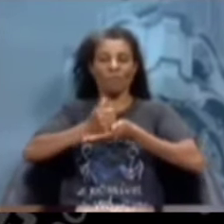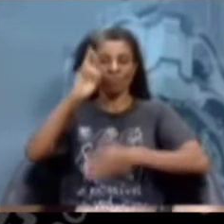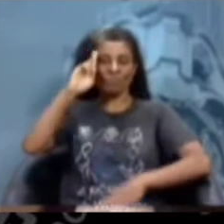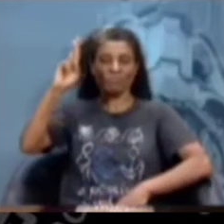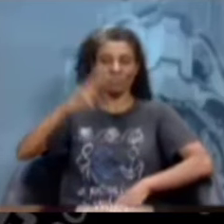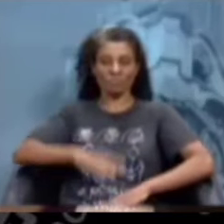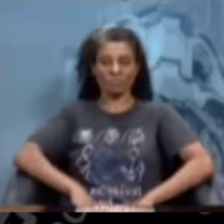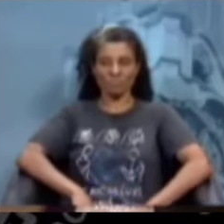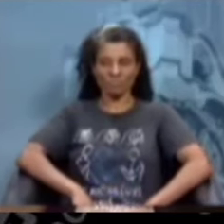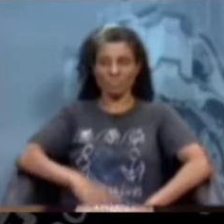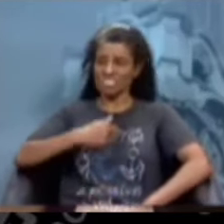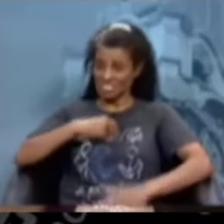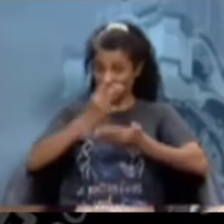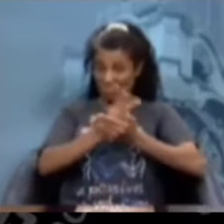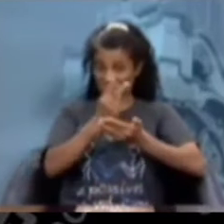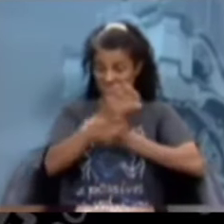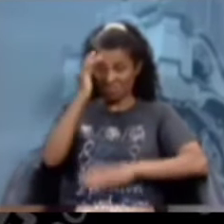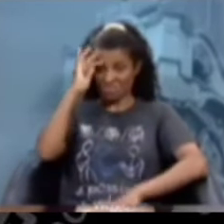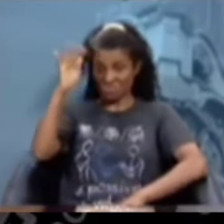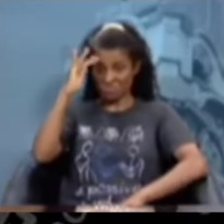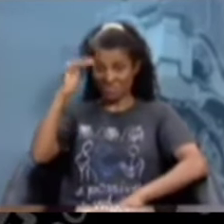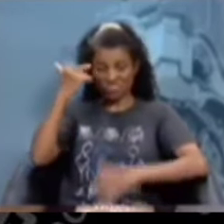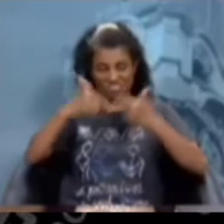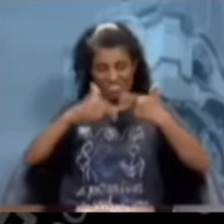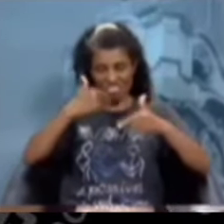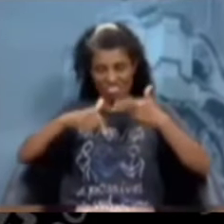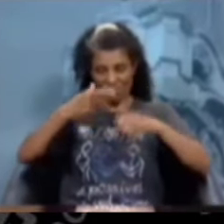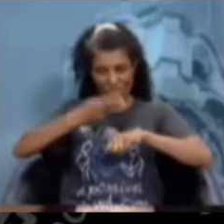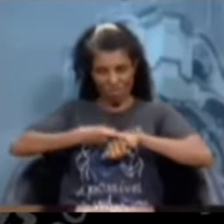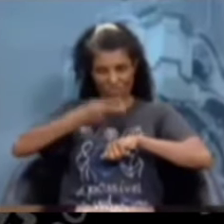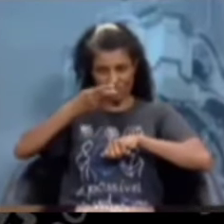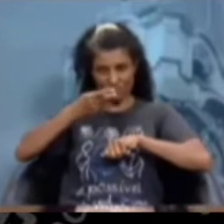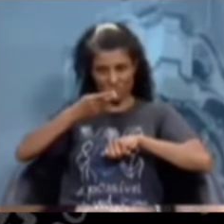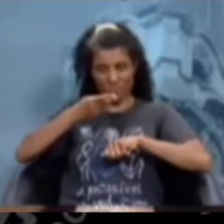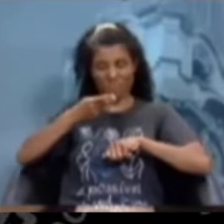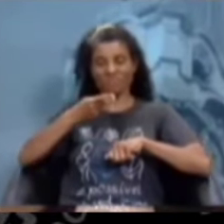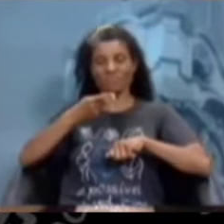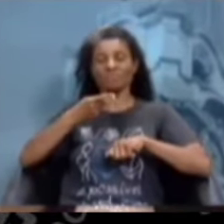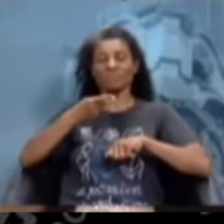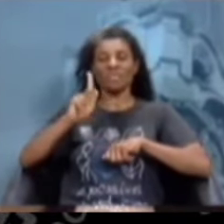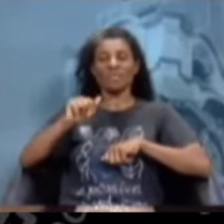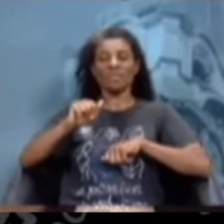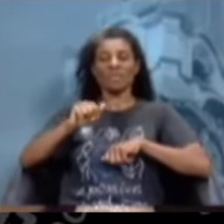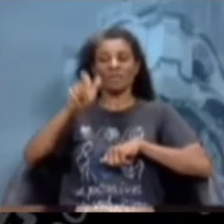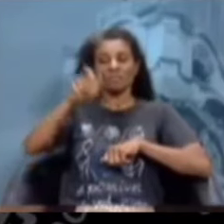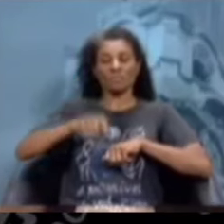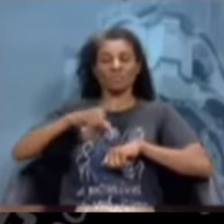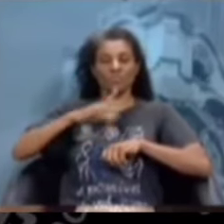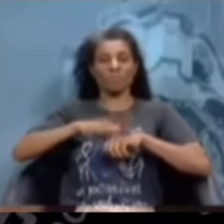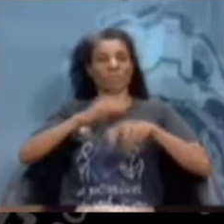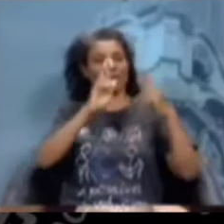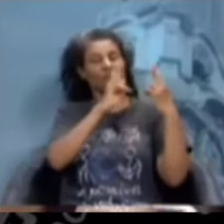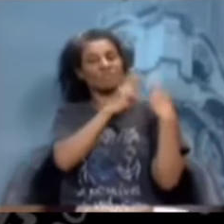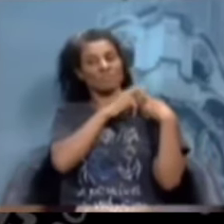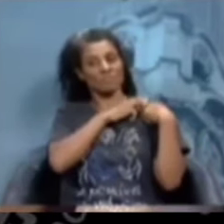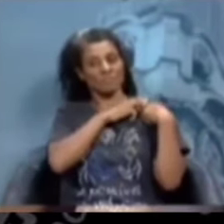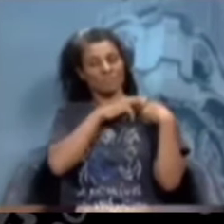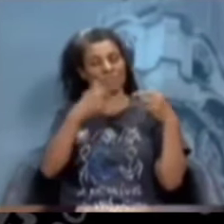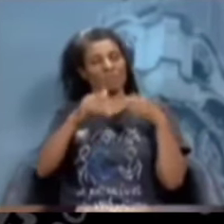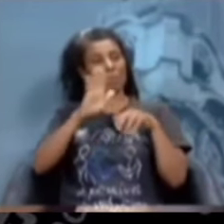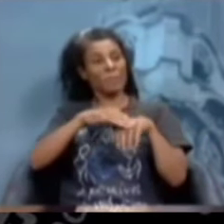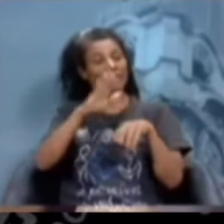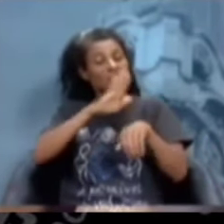Eu sempre imaginei que função gratificada seria para pessoas que teriam mais obrigações e teriam que ficar mais tempo na companhia.